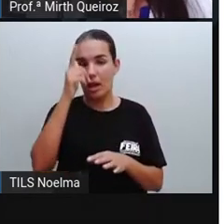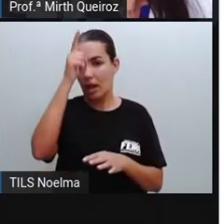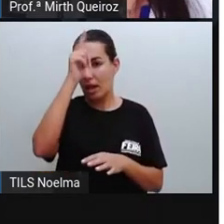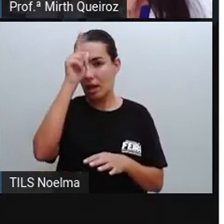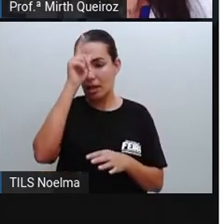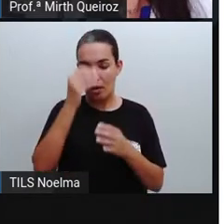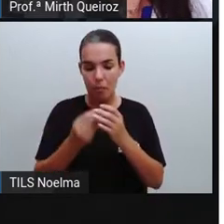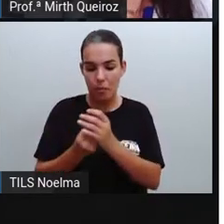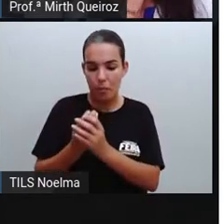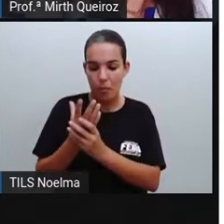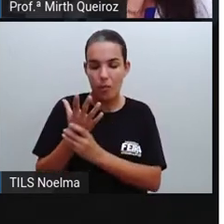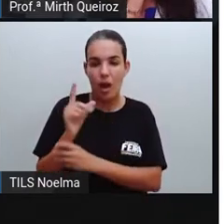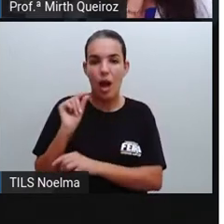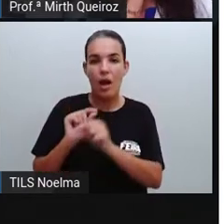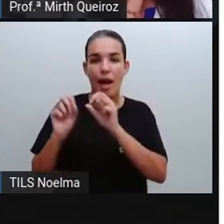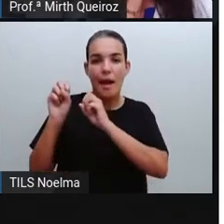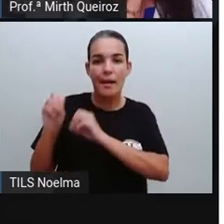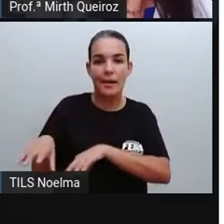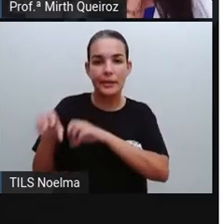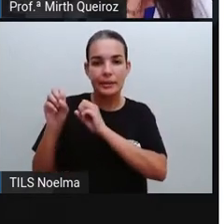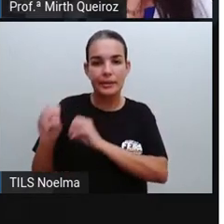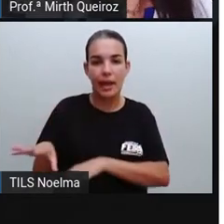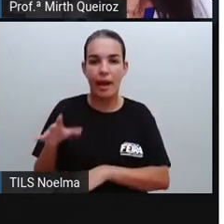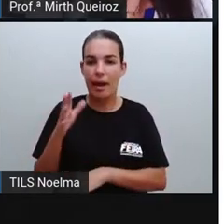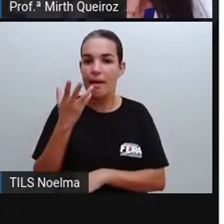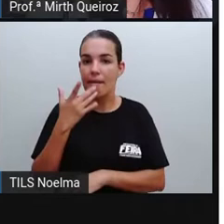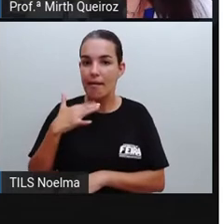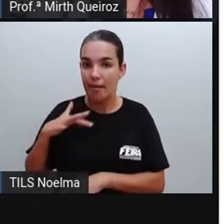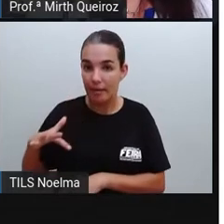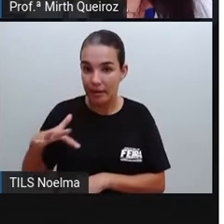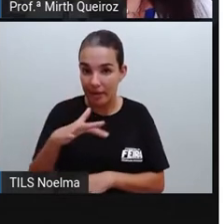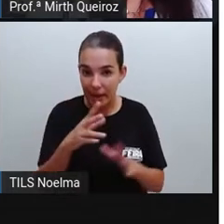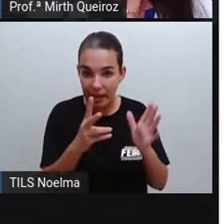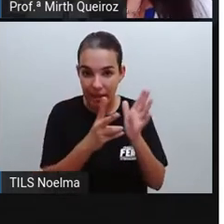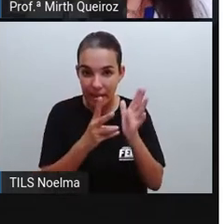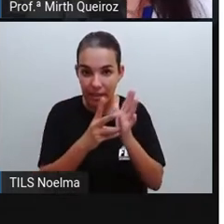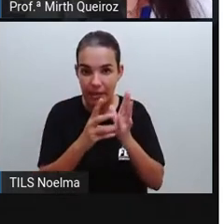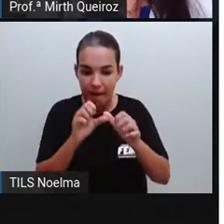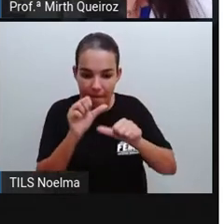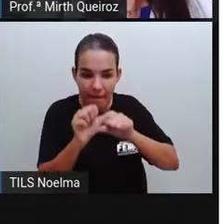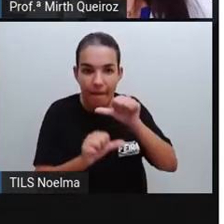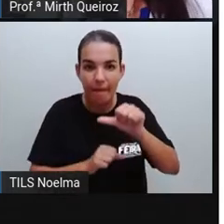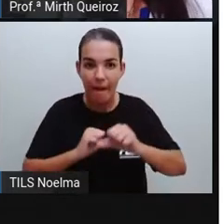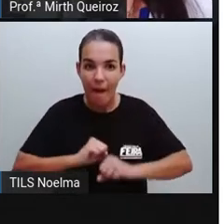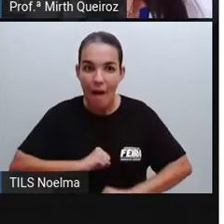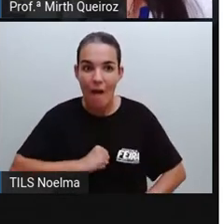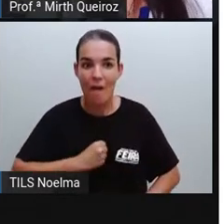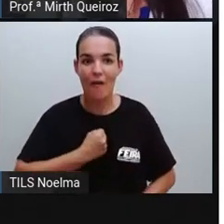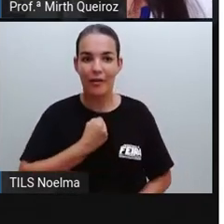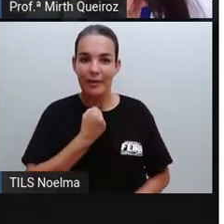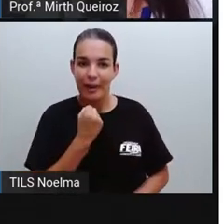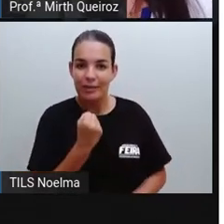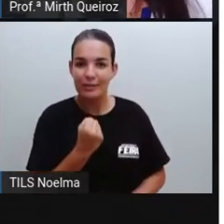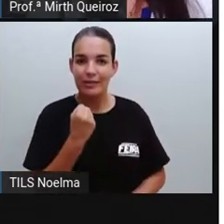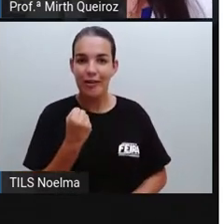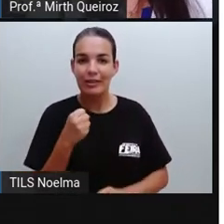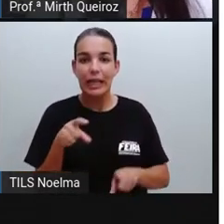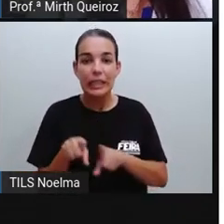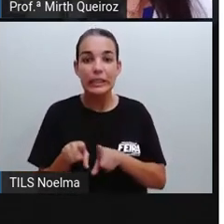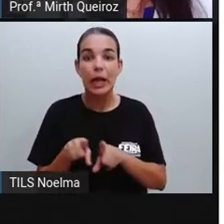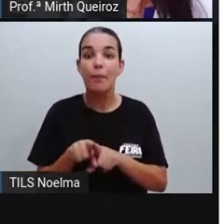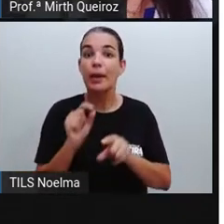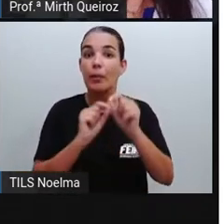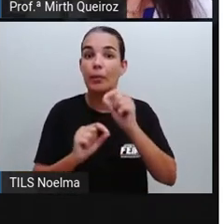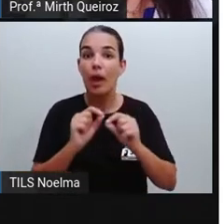para ensinar a criança a se tornarem corajosas e, ao mesmo tempo, fazer com que essas crianças,